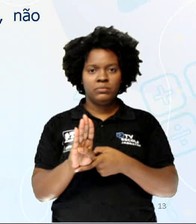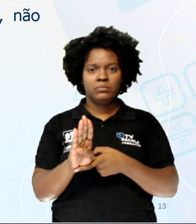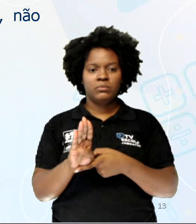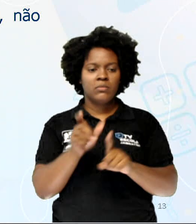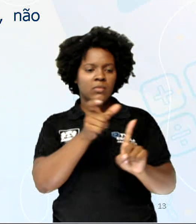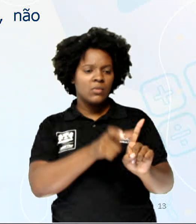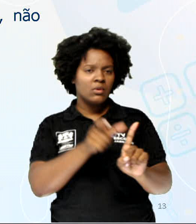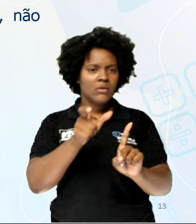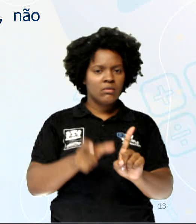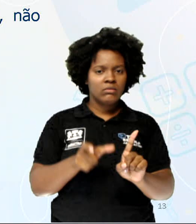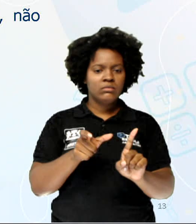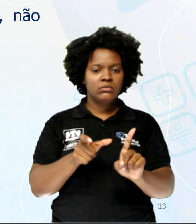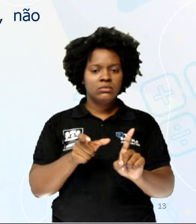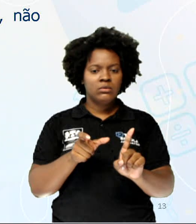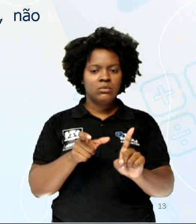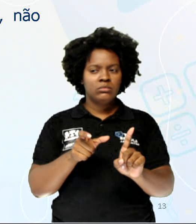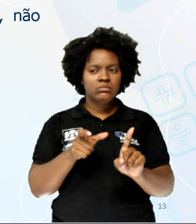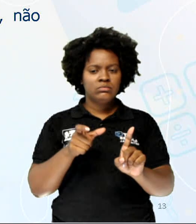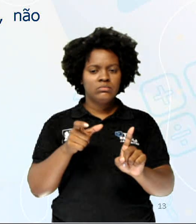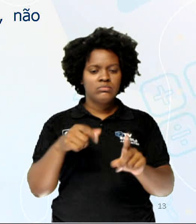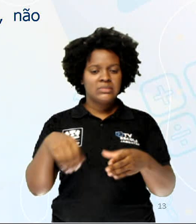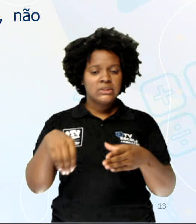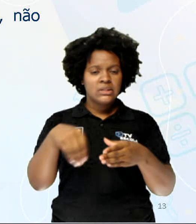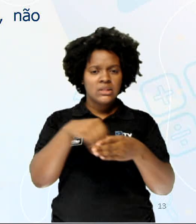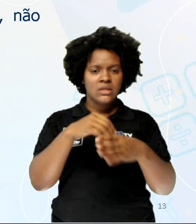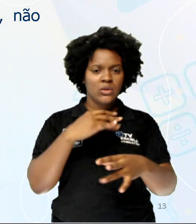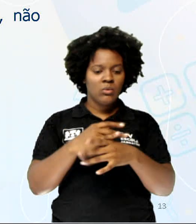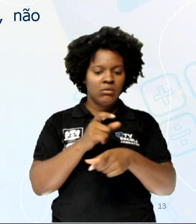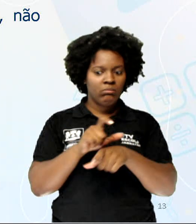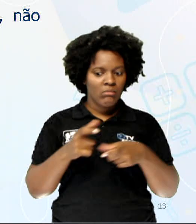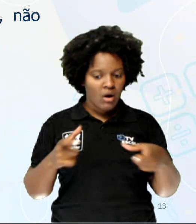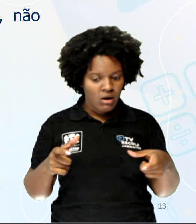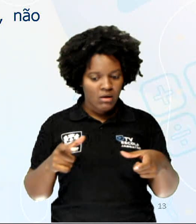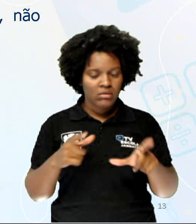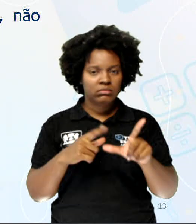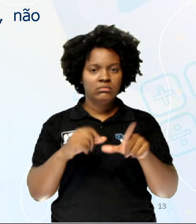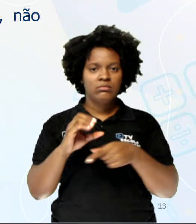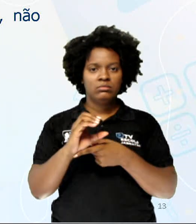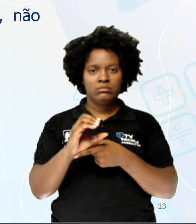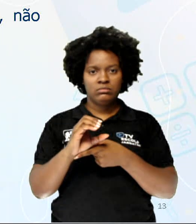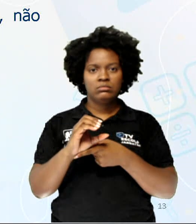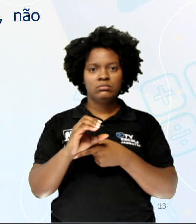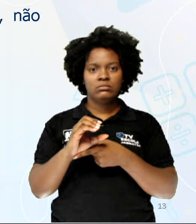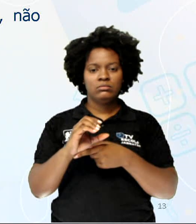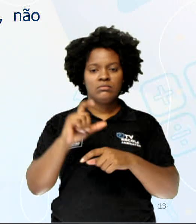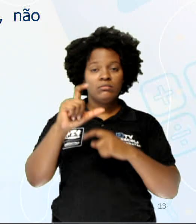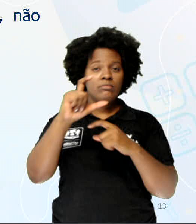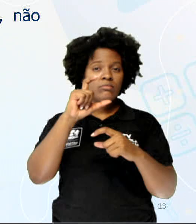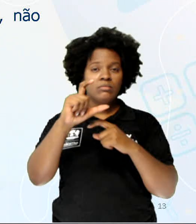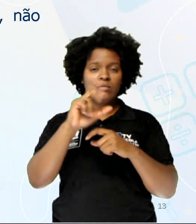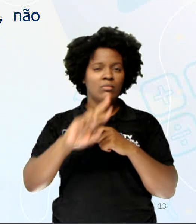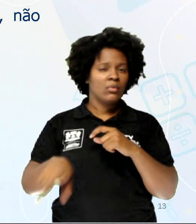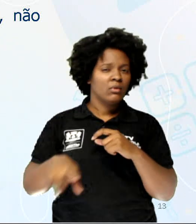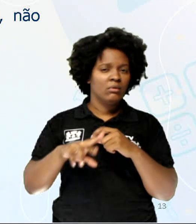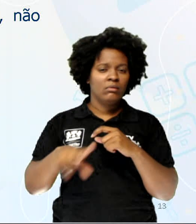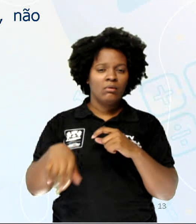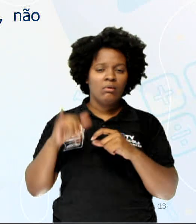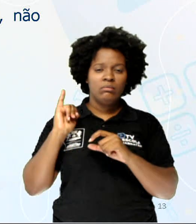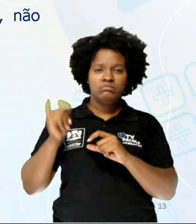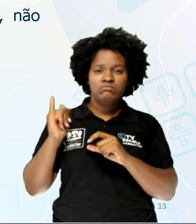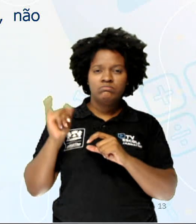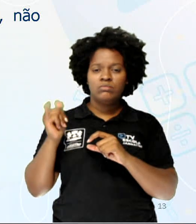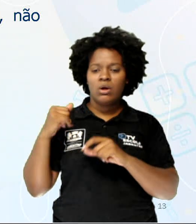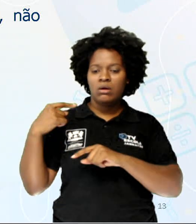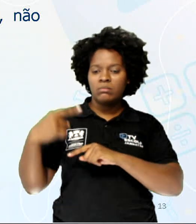personagens estão no meio de uma cidade grande. Letra C, A HQ não possui uma narrativa